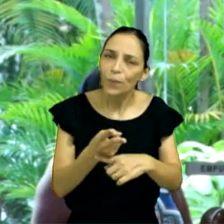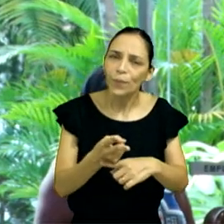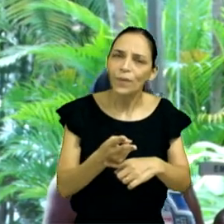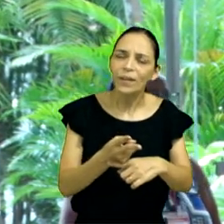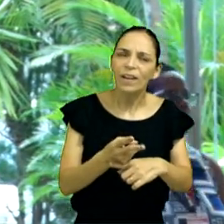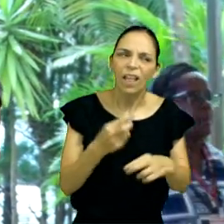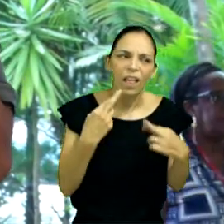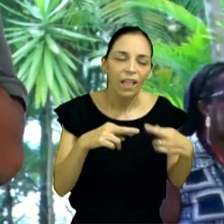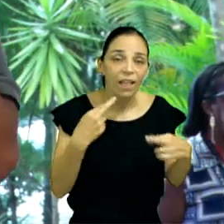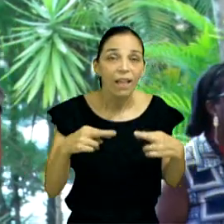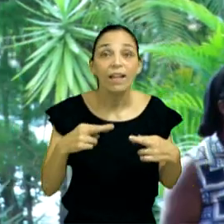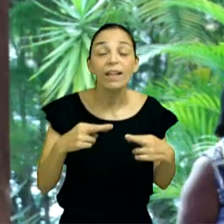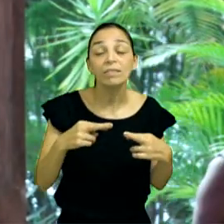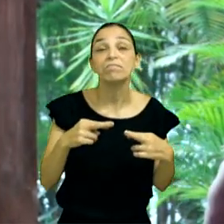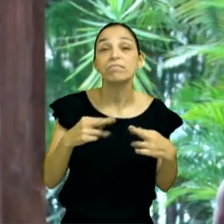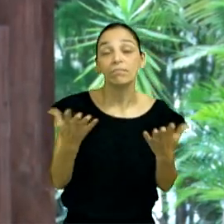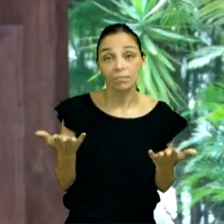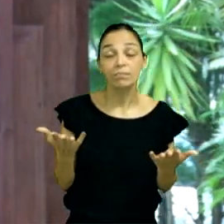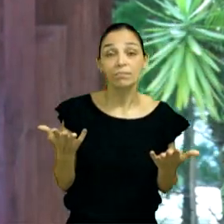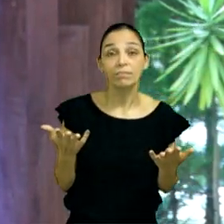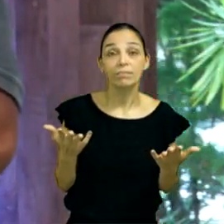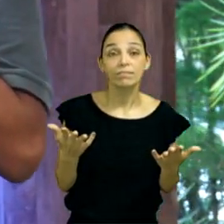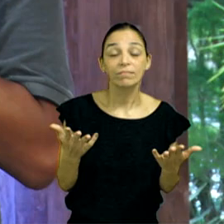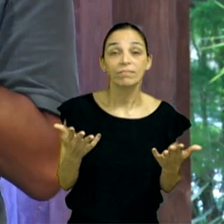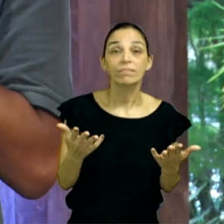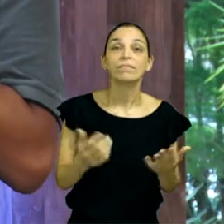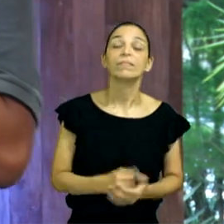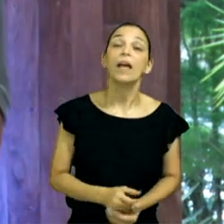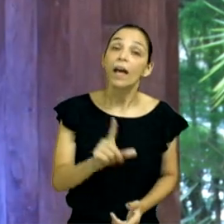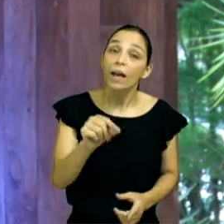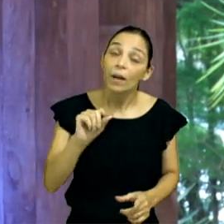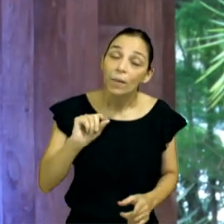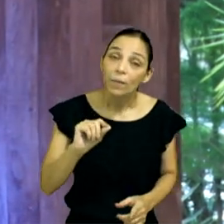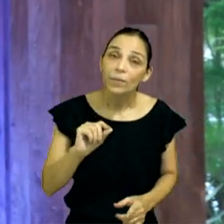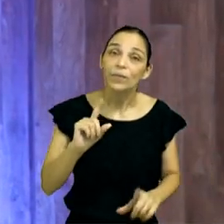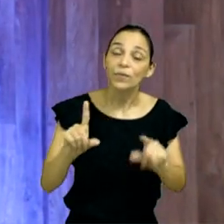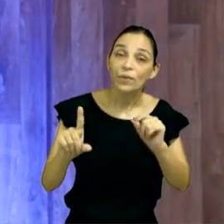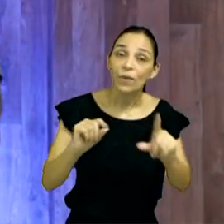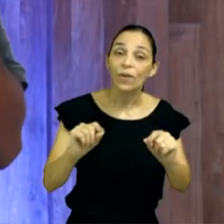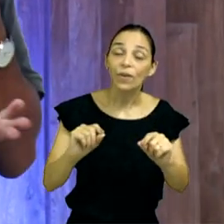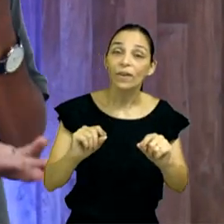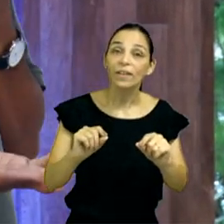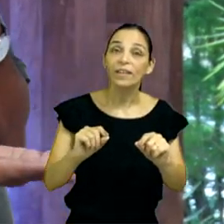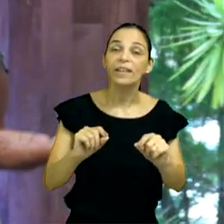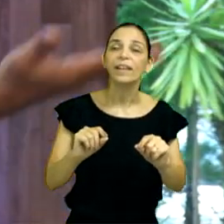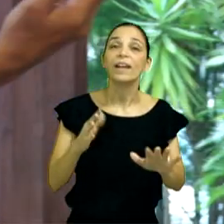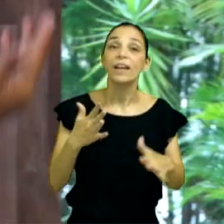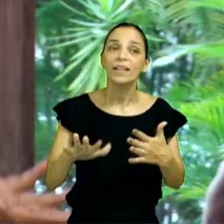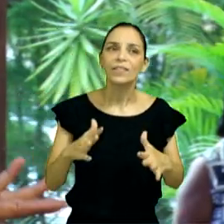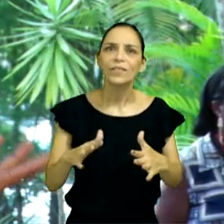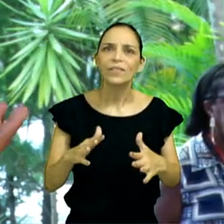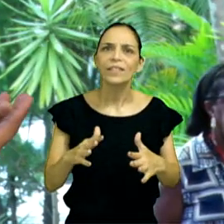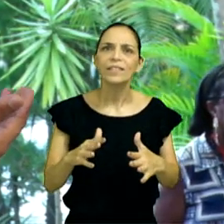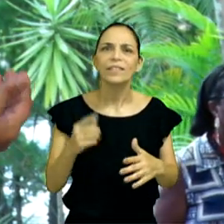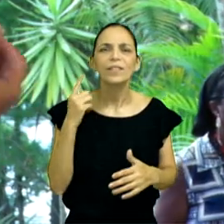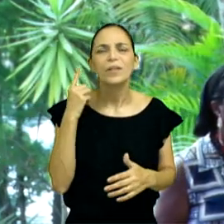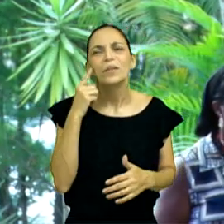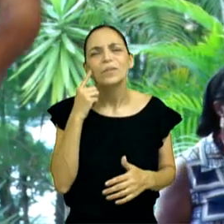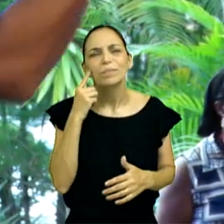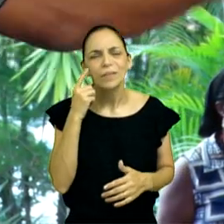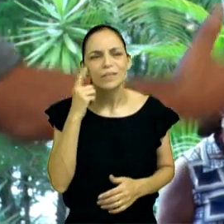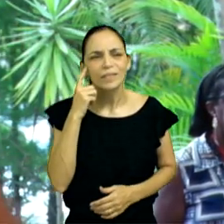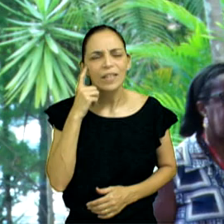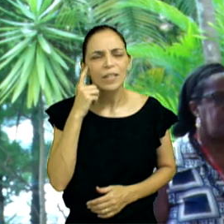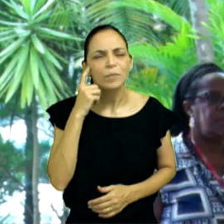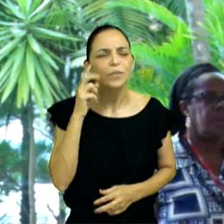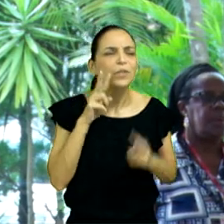Aquele irmão é uma benção, então chega perto dele, conhece um pouco mais da vida dele, rapidinho você vai achar falhas, não é? Na minha